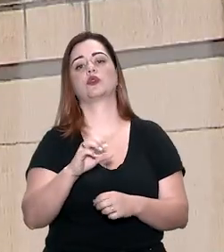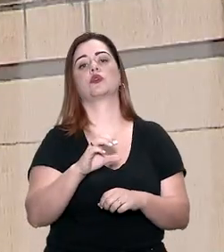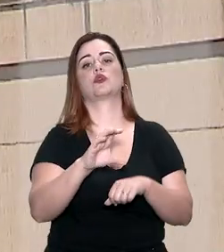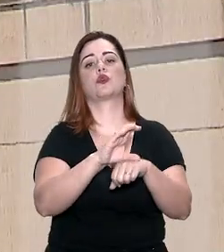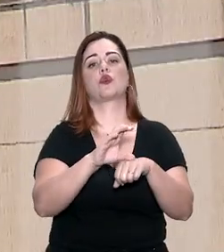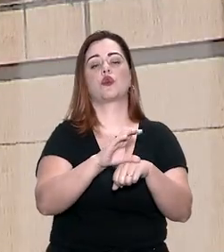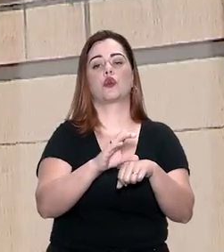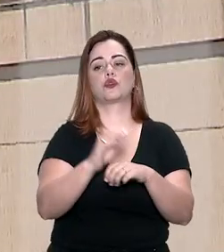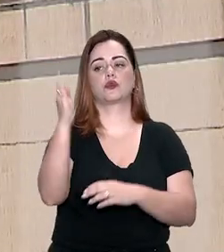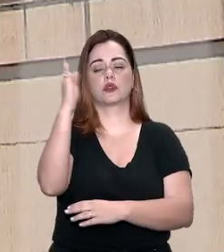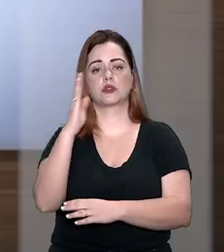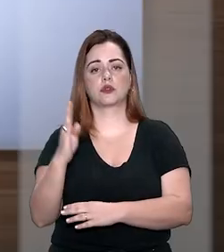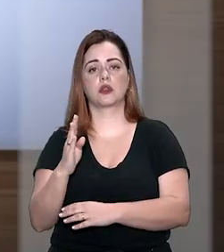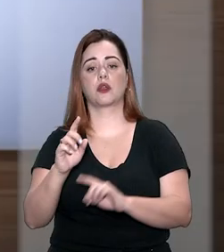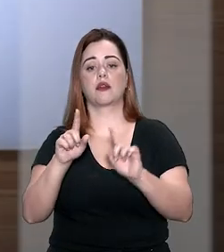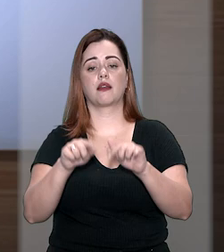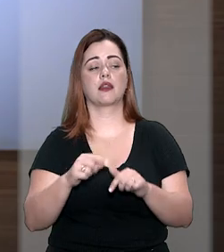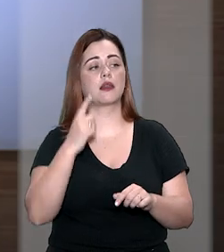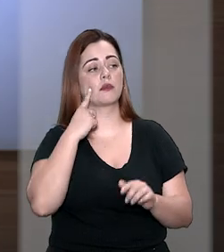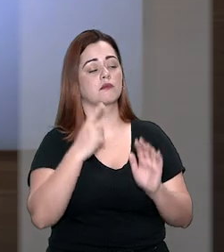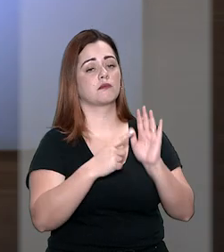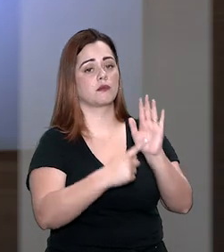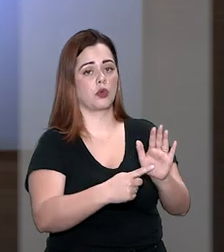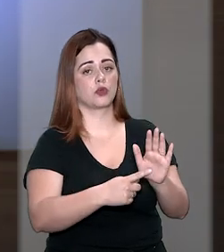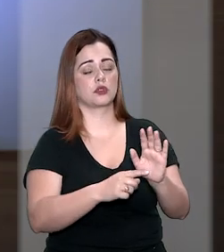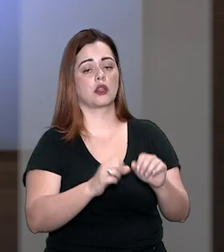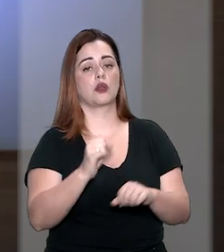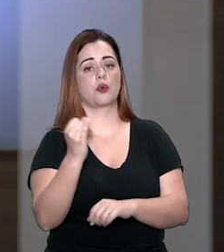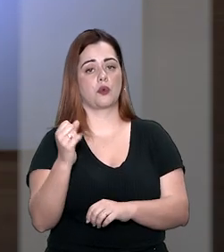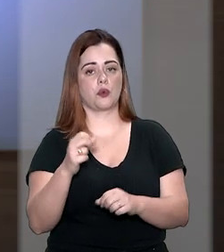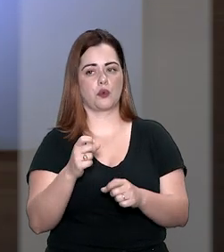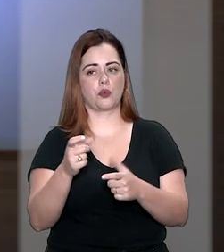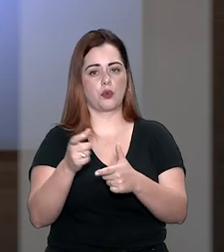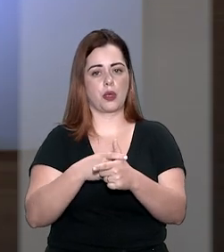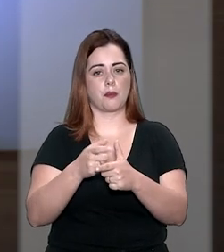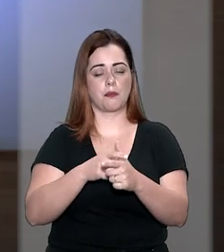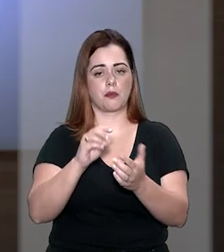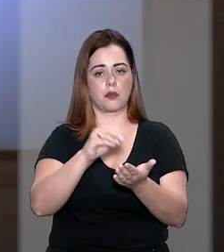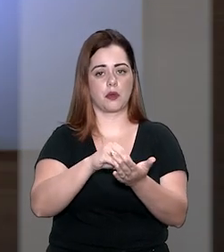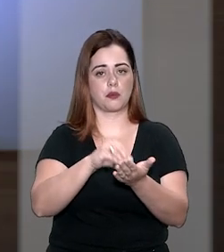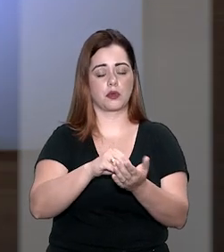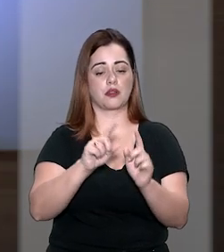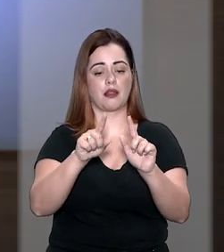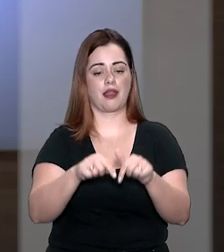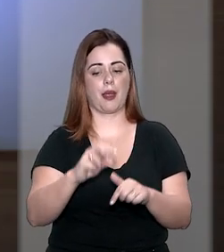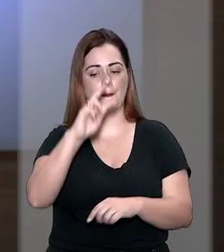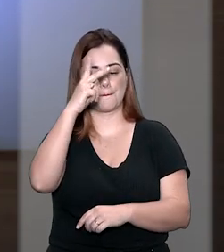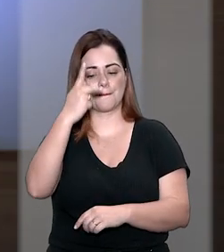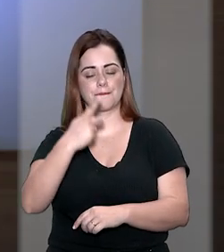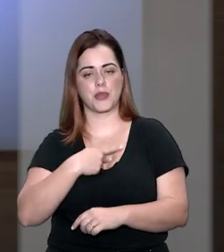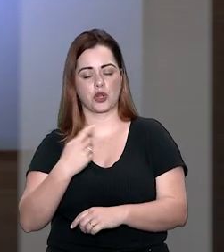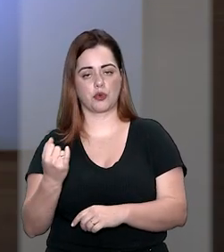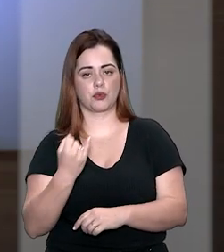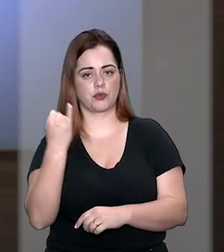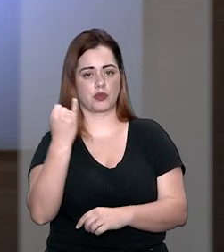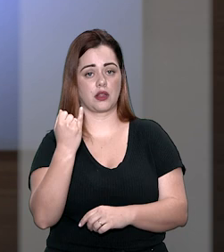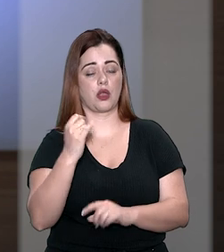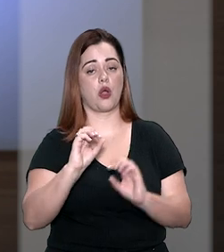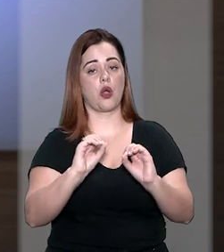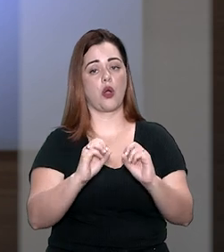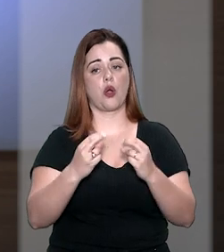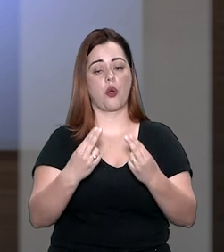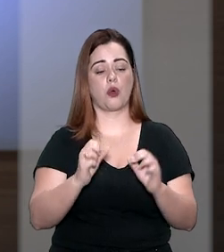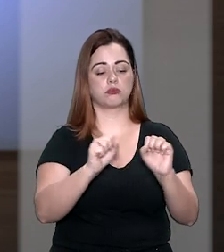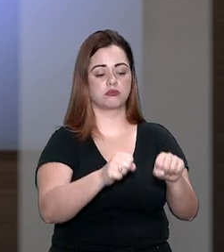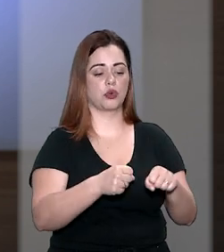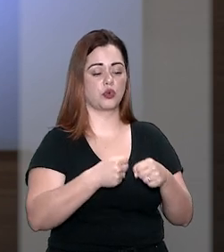Código Tributário Nacional, que define que o contribuinte do imposto é o proprietário do imóvel, o titular do seu domínio útil